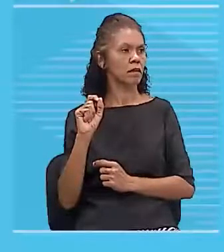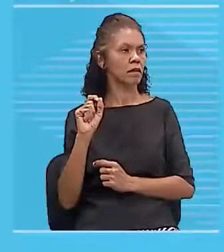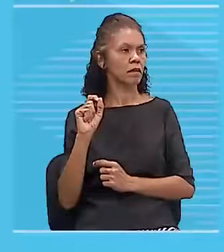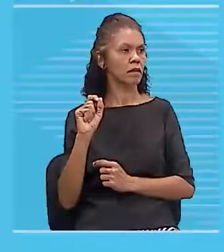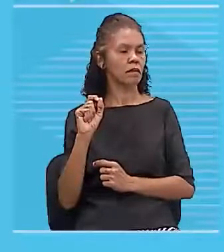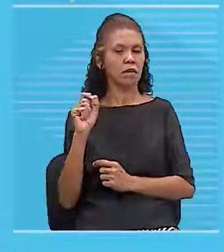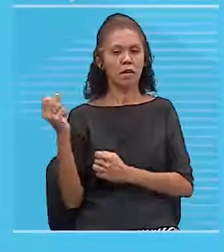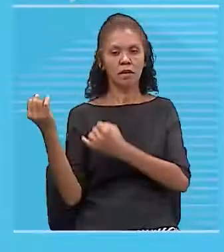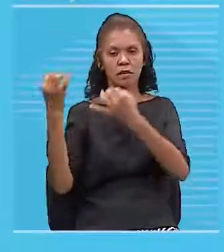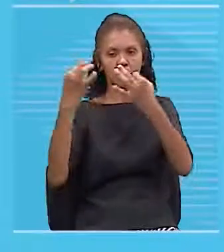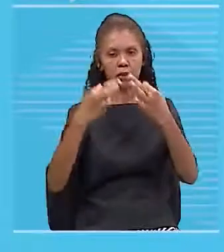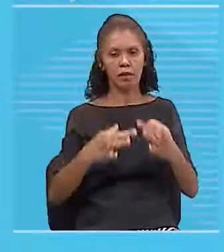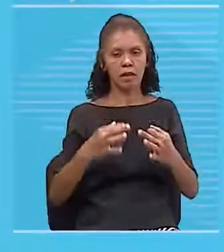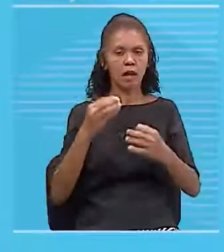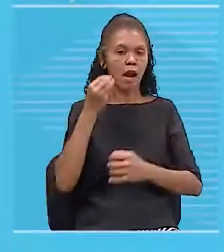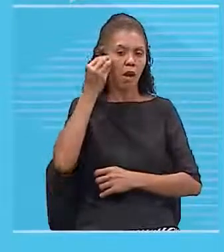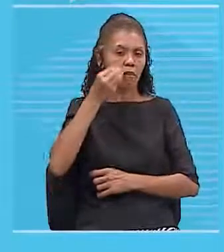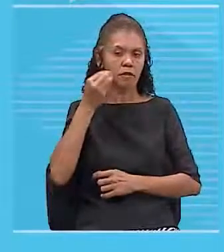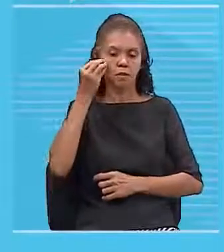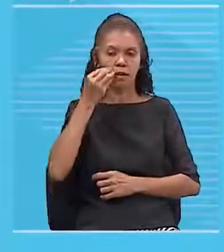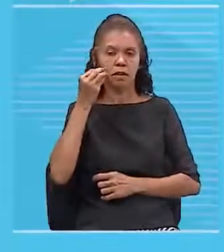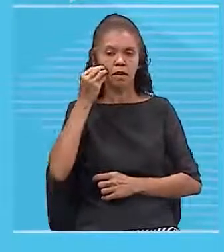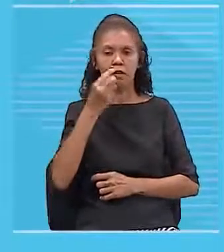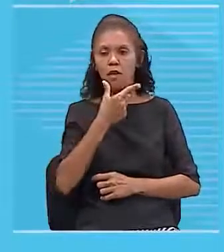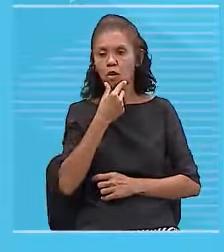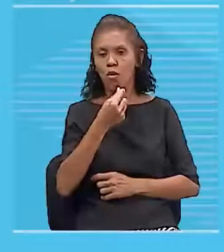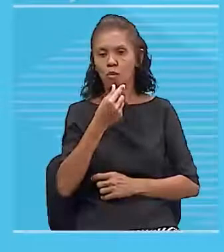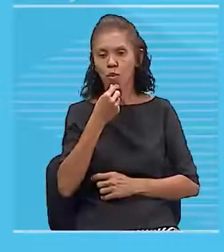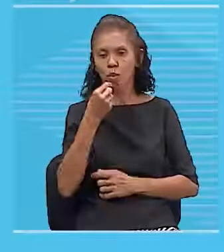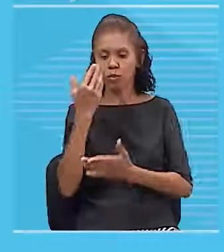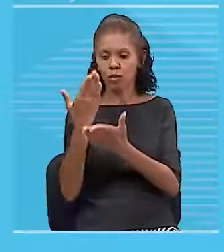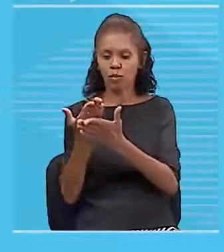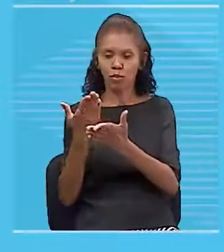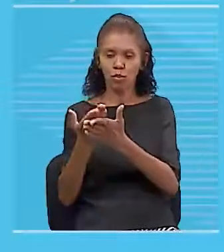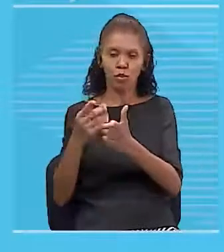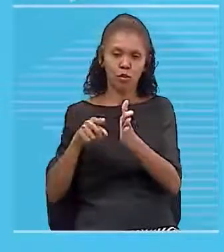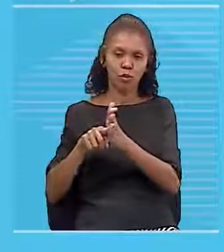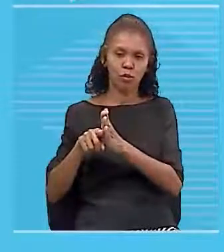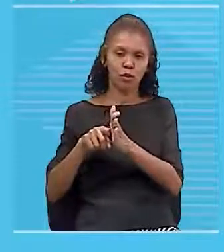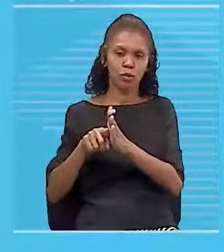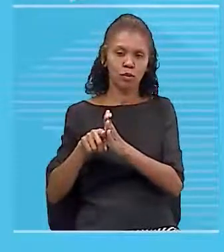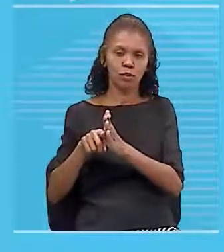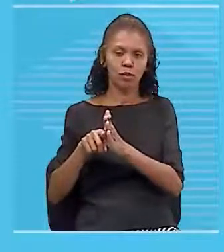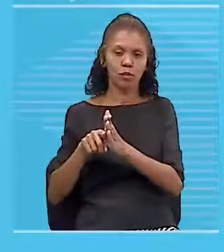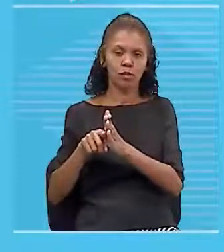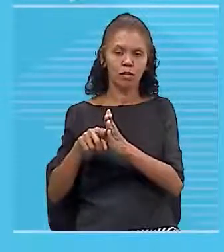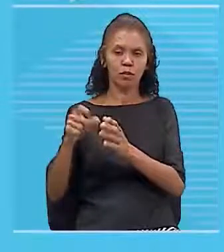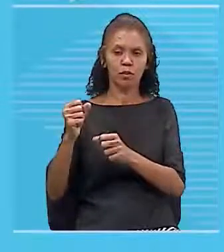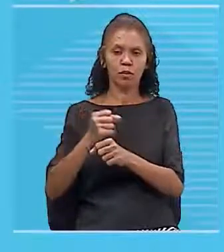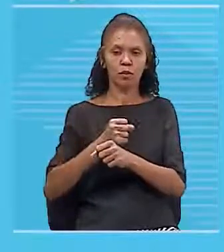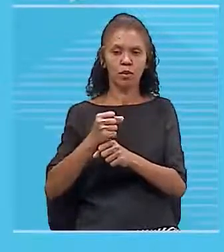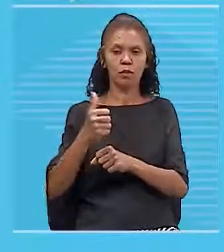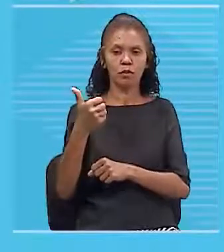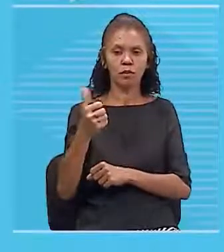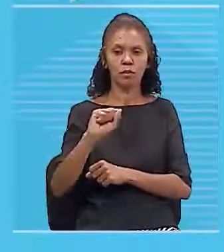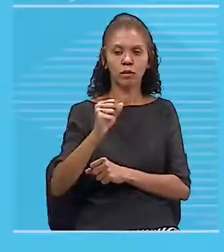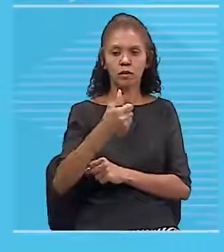dinamarquês Oersted, que a gente citou agora há pouco, que é em 1820,